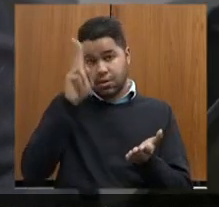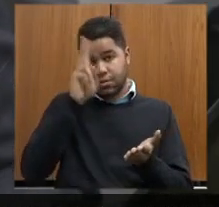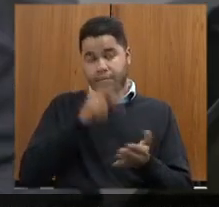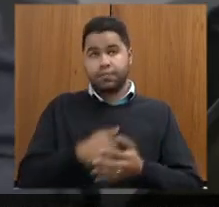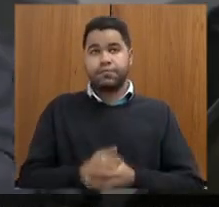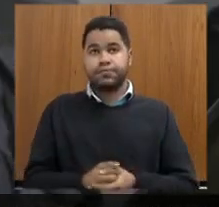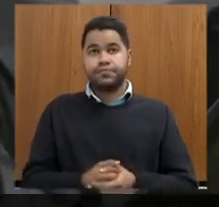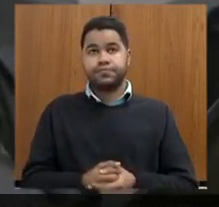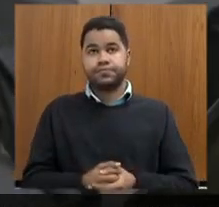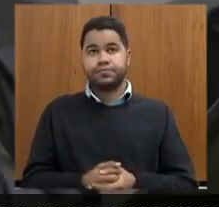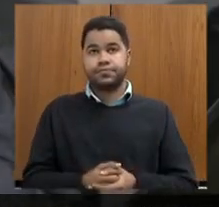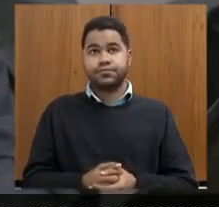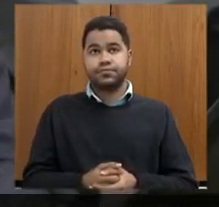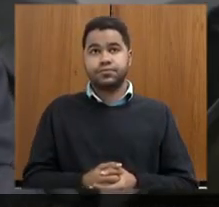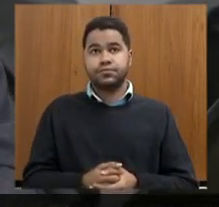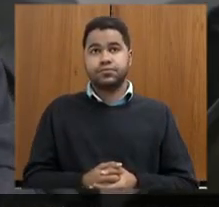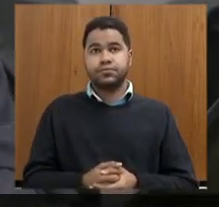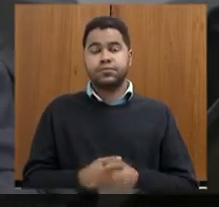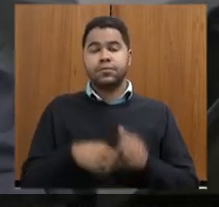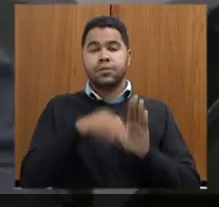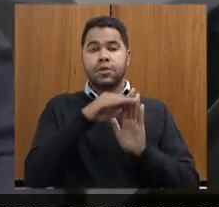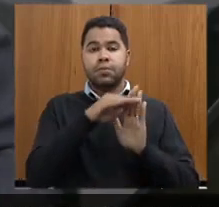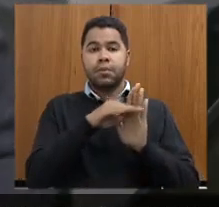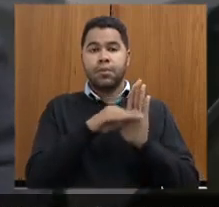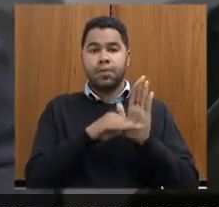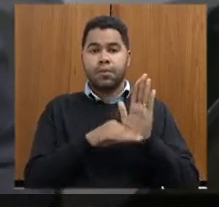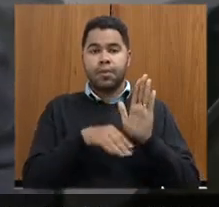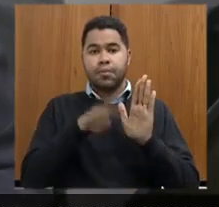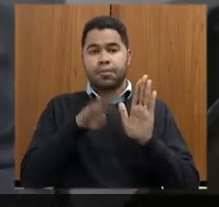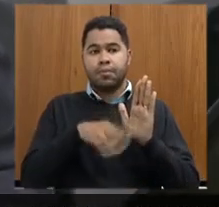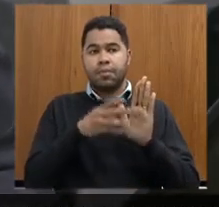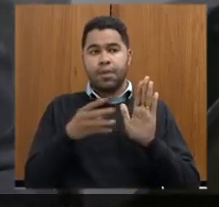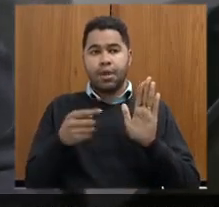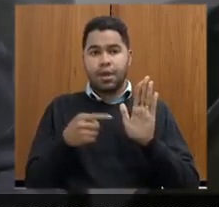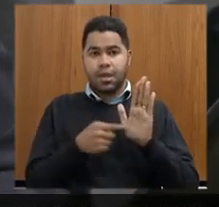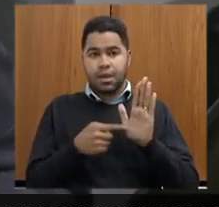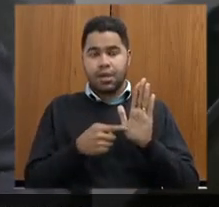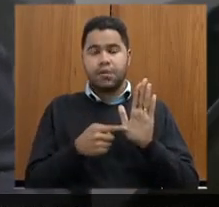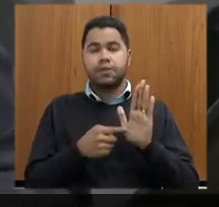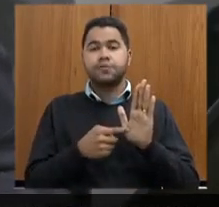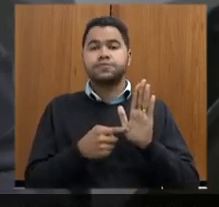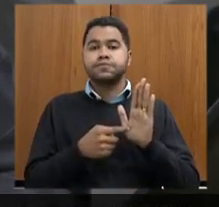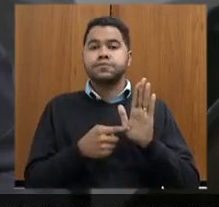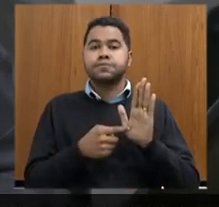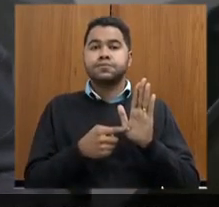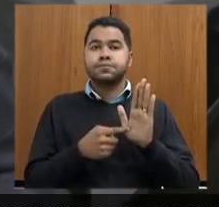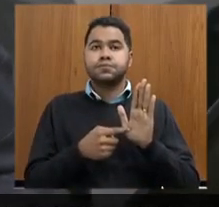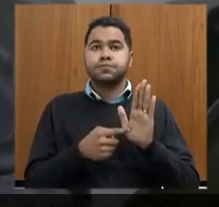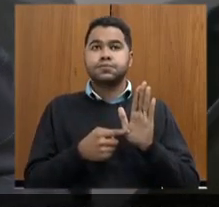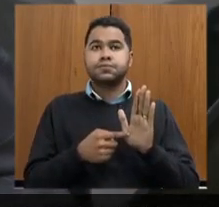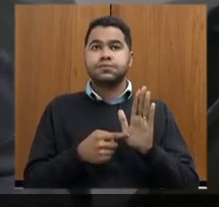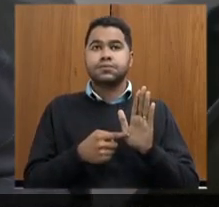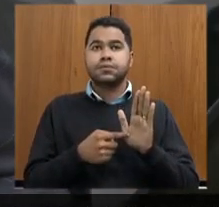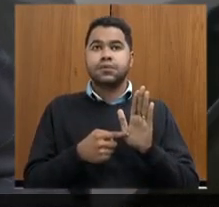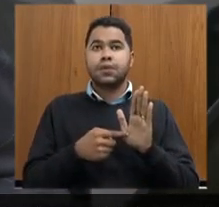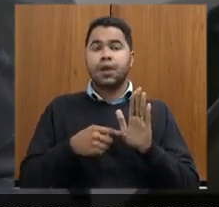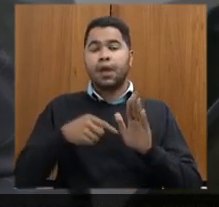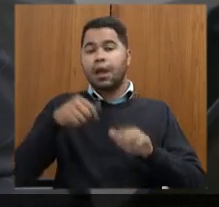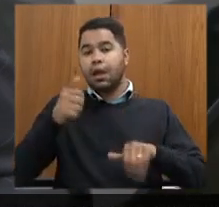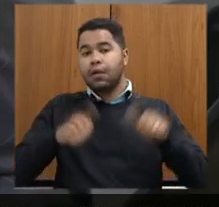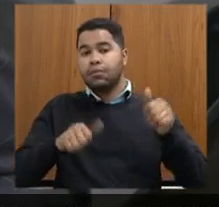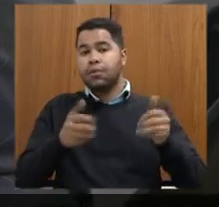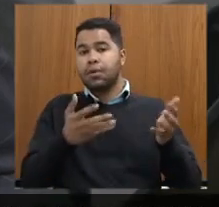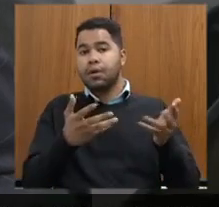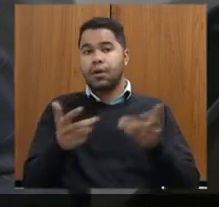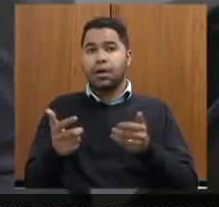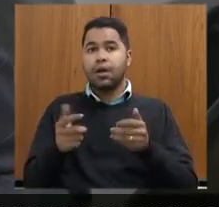eu acabei de protocolar aqui na Assembleia Fiscaliza para que seja avaliado e apreciado